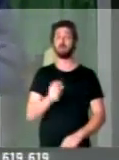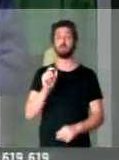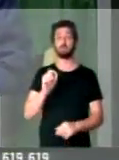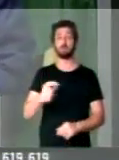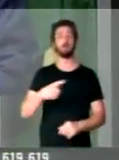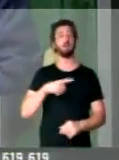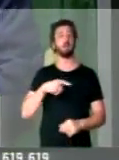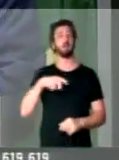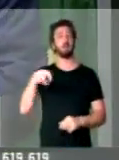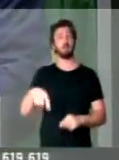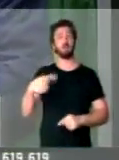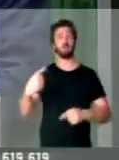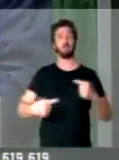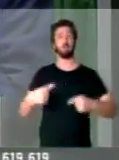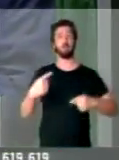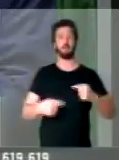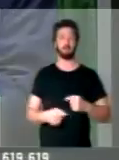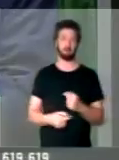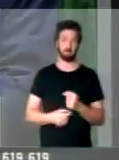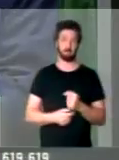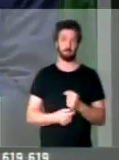esse tipo de debate.